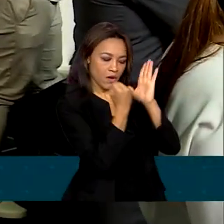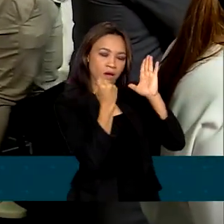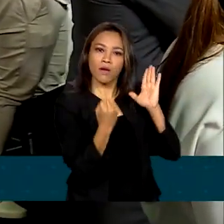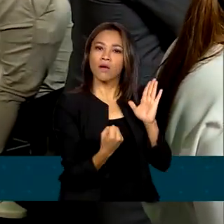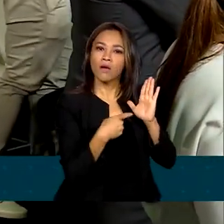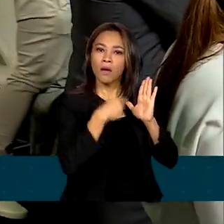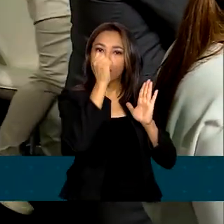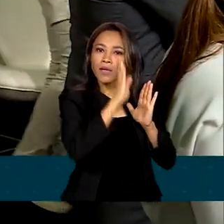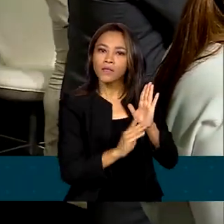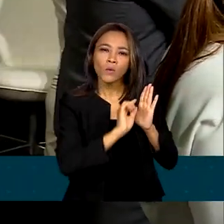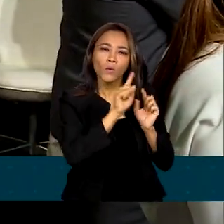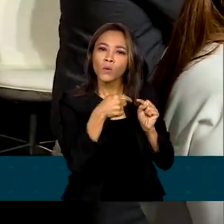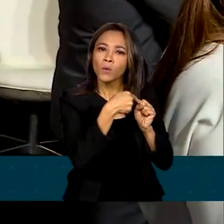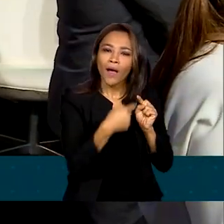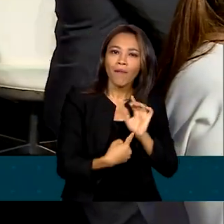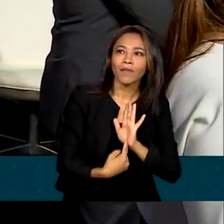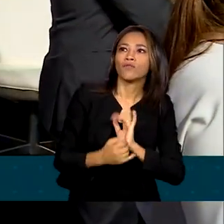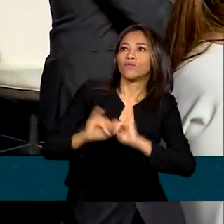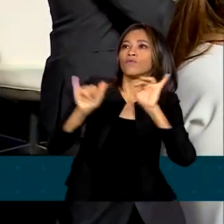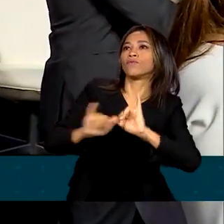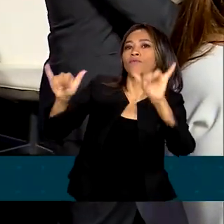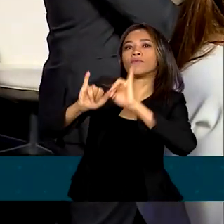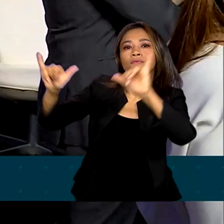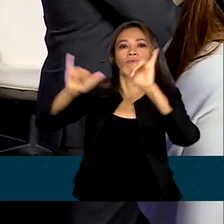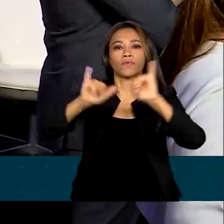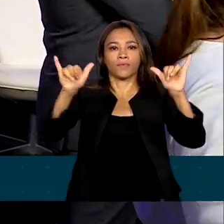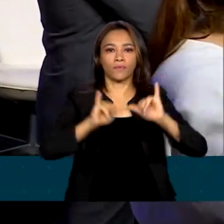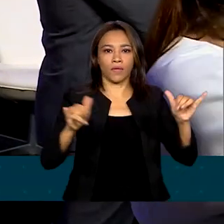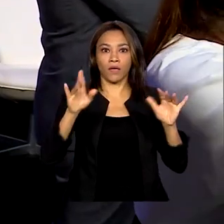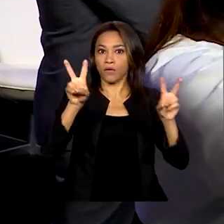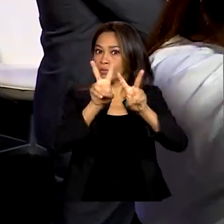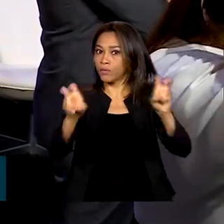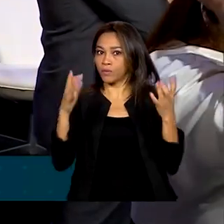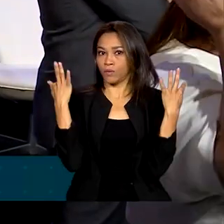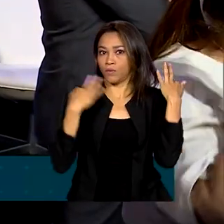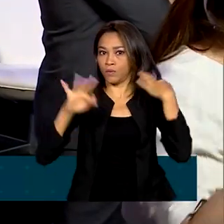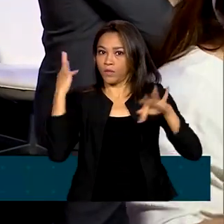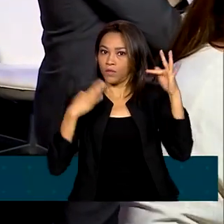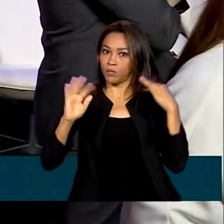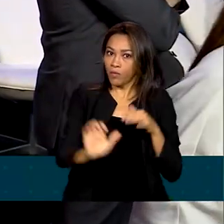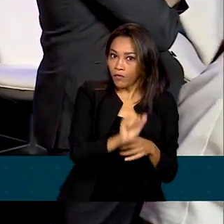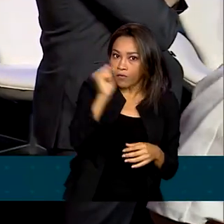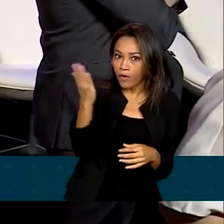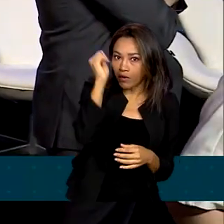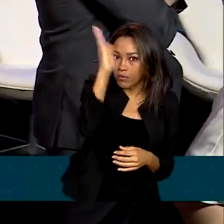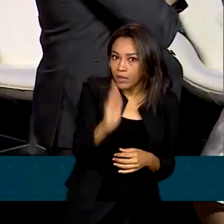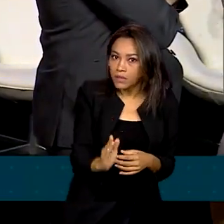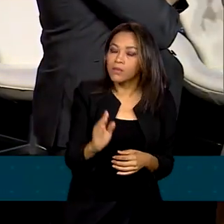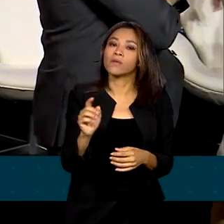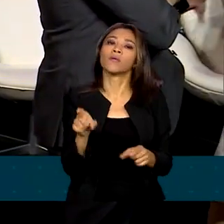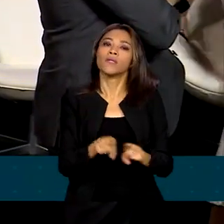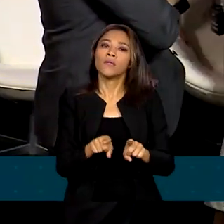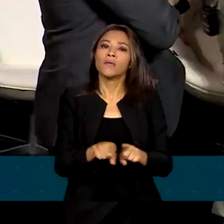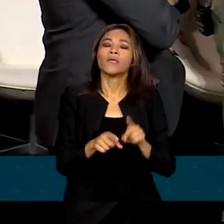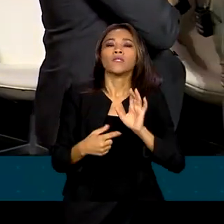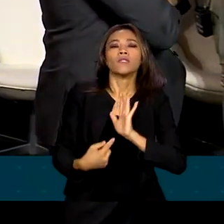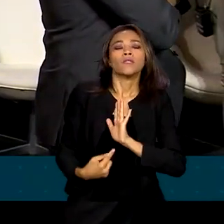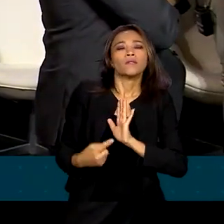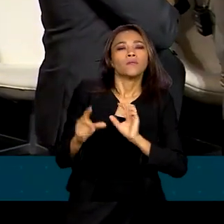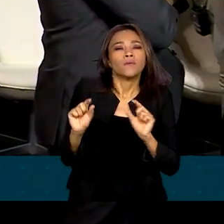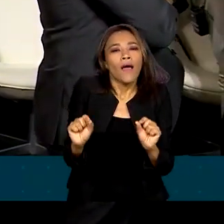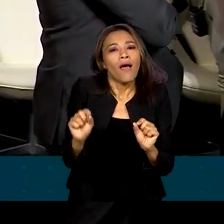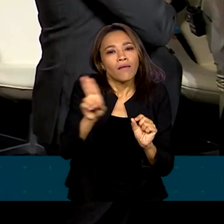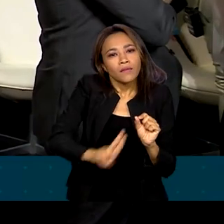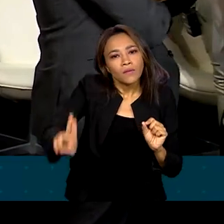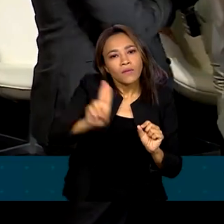em ações de promoção turística e comercial do país no exterior, vai estampar publicações de turismo e também